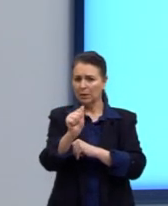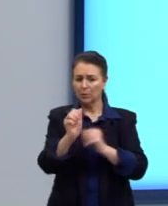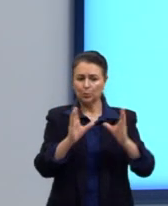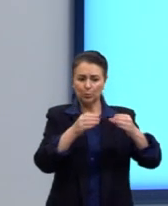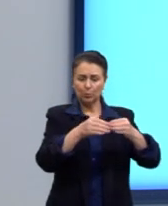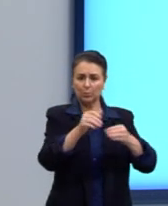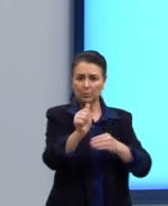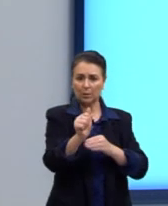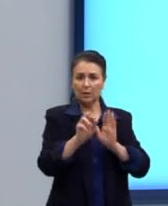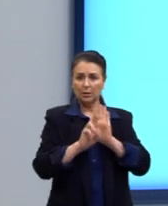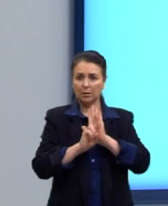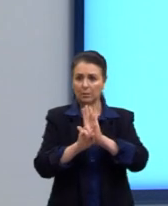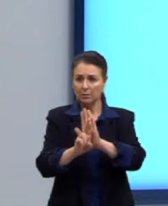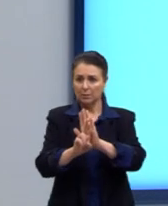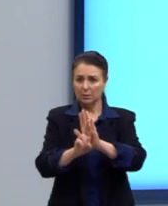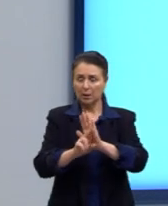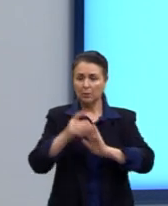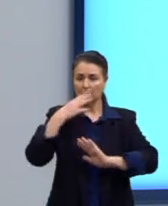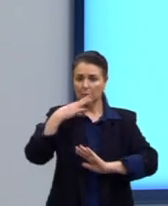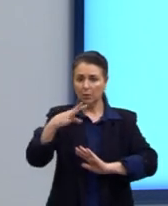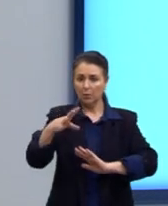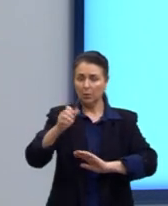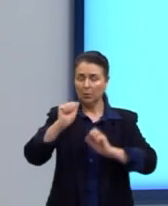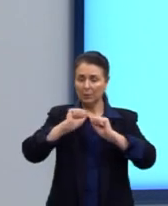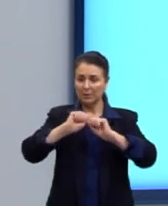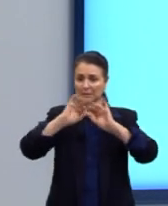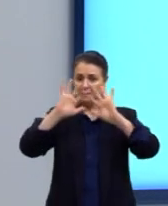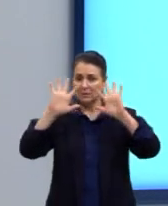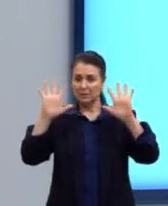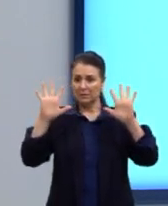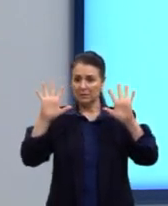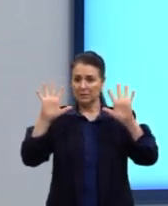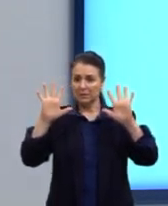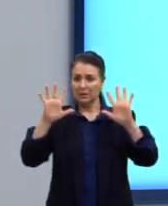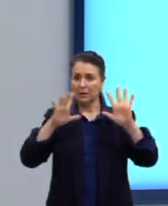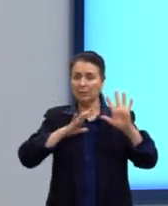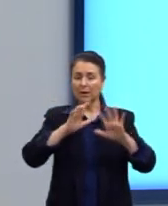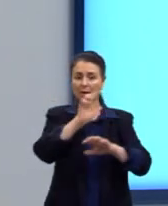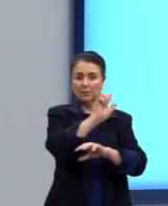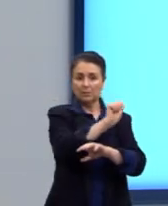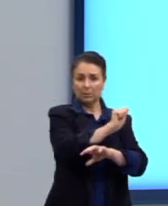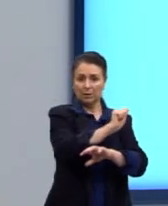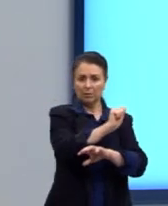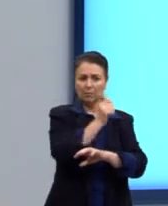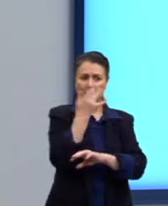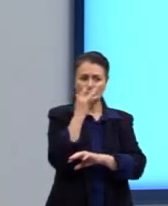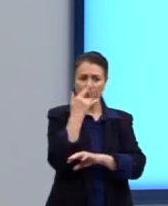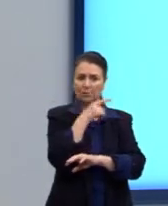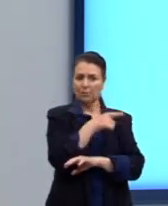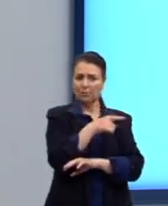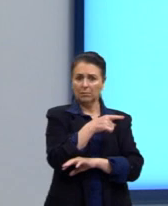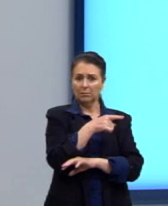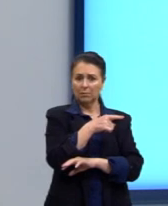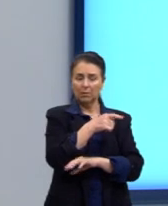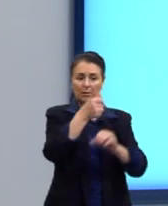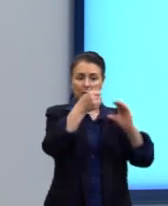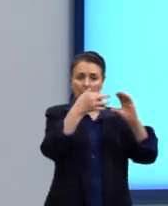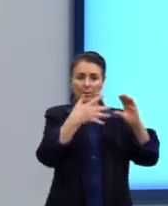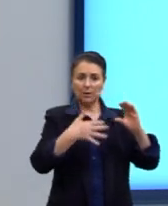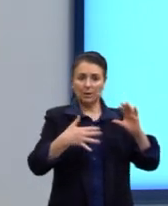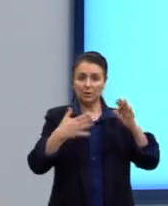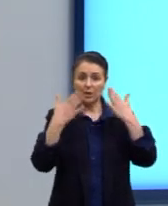aqui está representado por uma corzinha mais clara, mas a letra A está branco, né? Então, as características